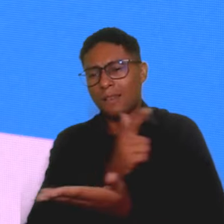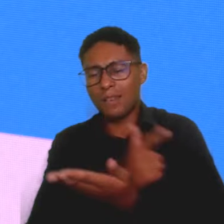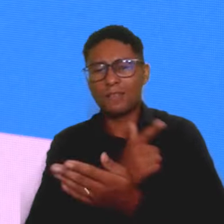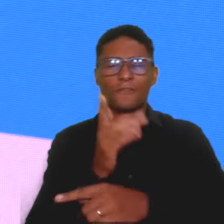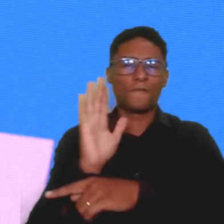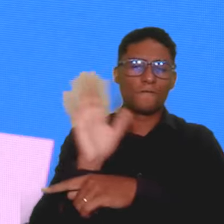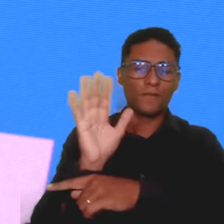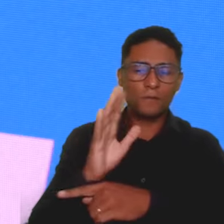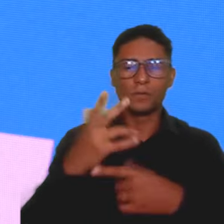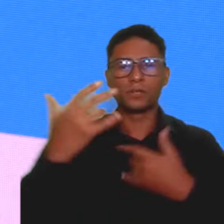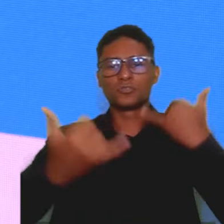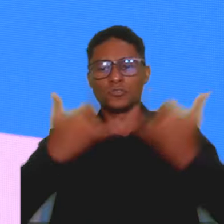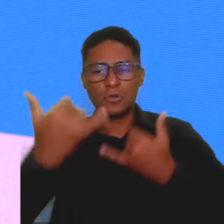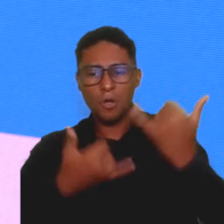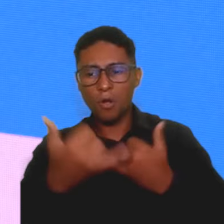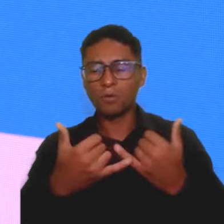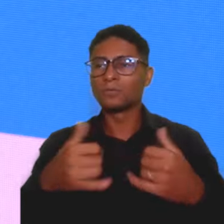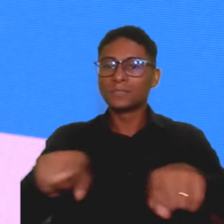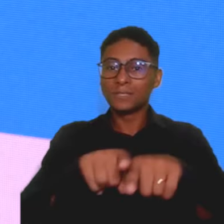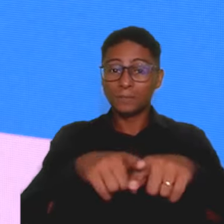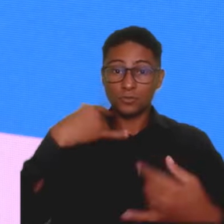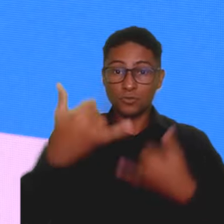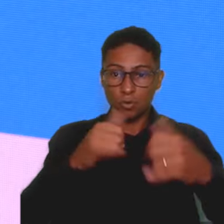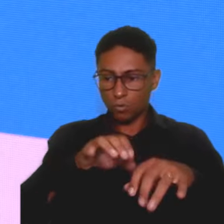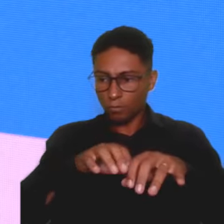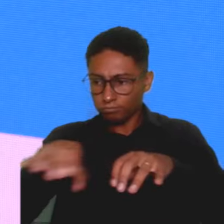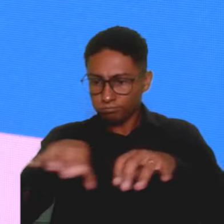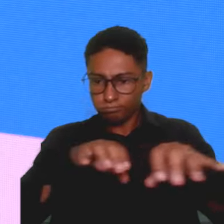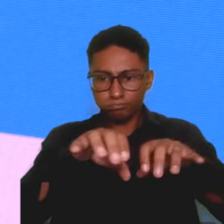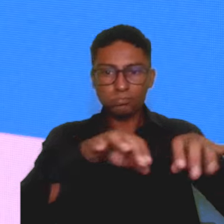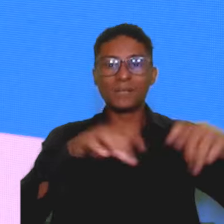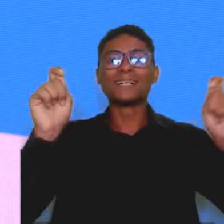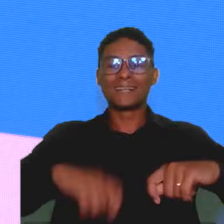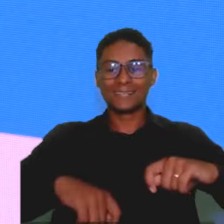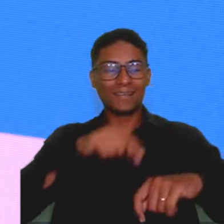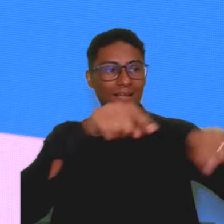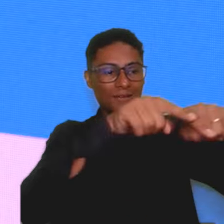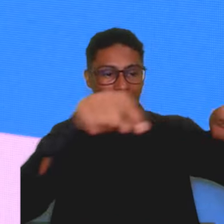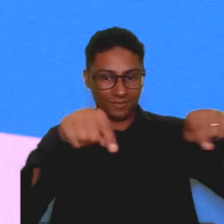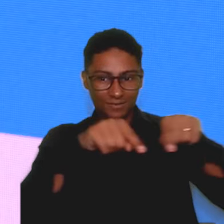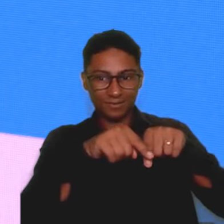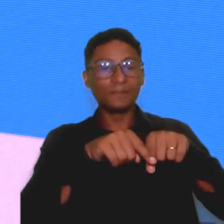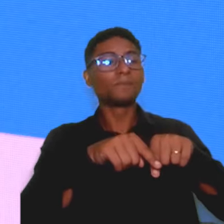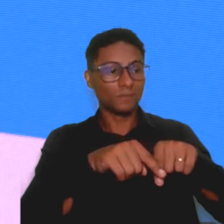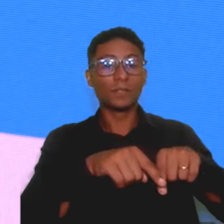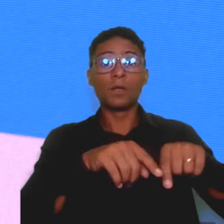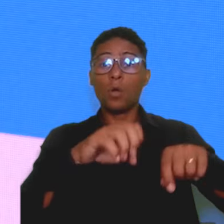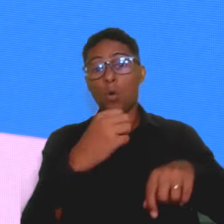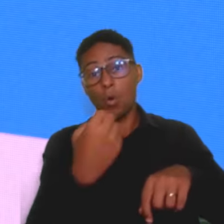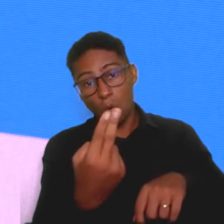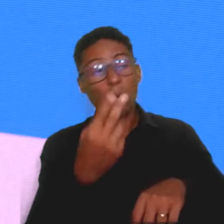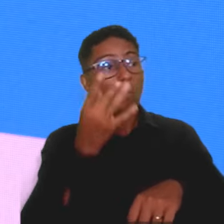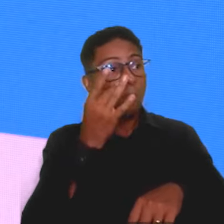-metragens, jogos digitais e até jogos de tabuleiros que podem ser aplicados em classe, de forma presencial, remota ou até